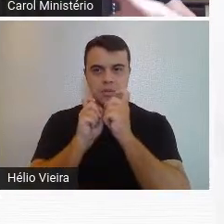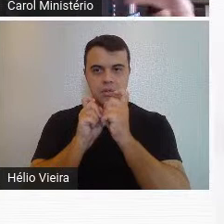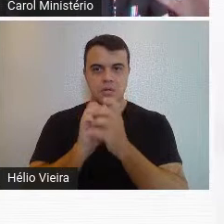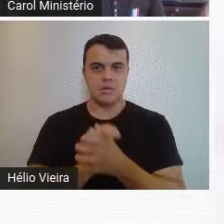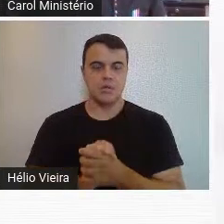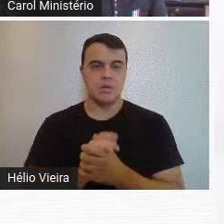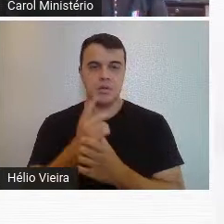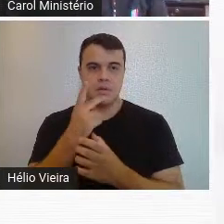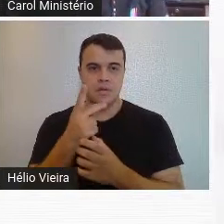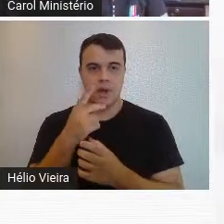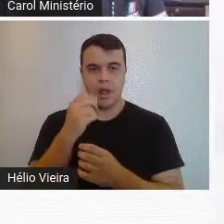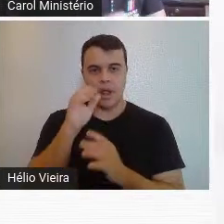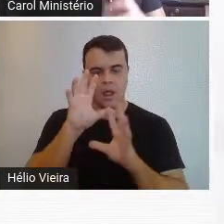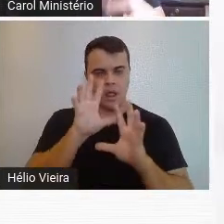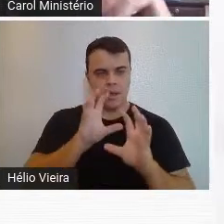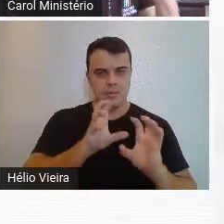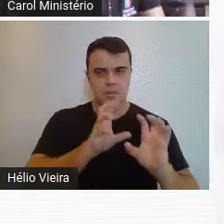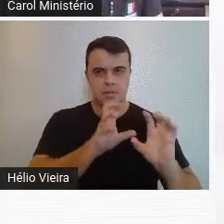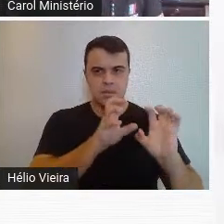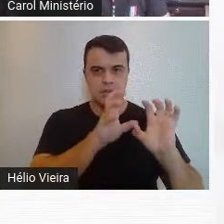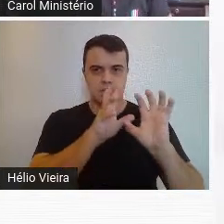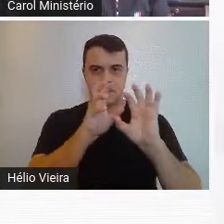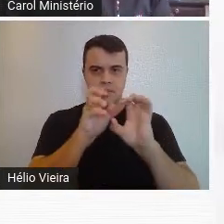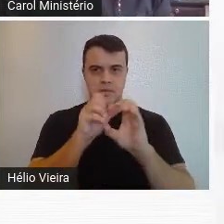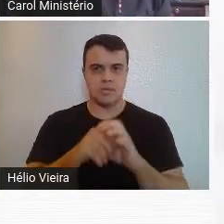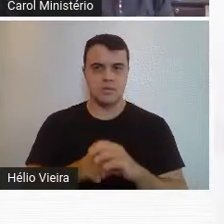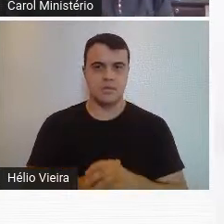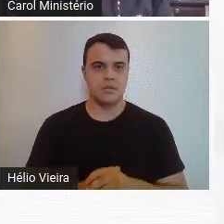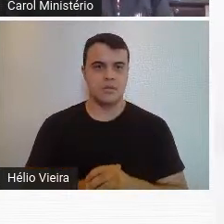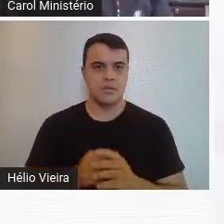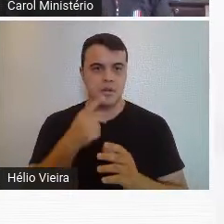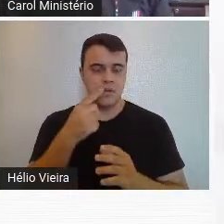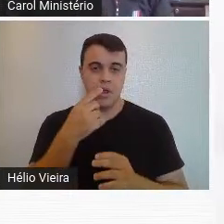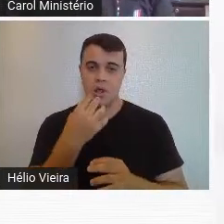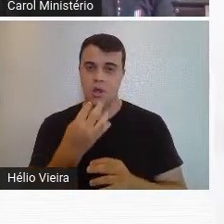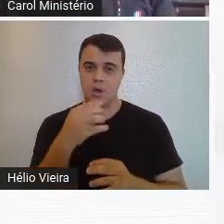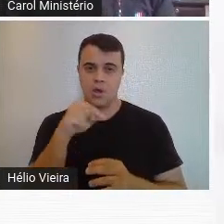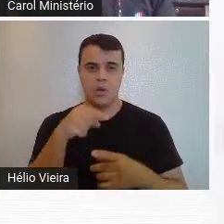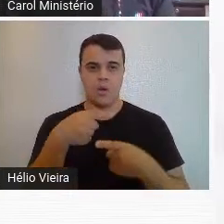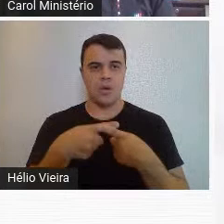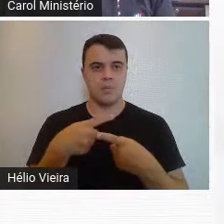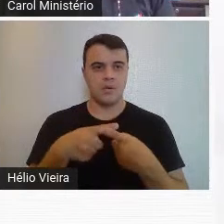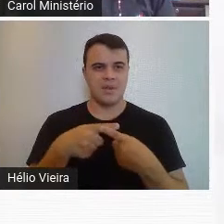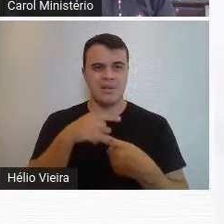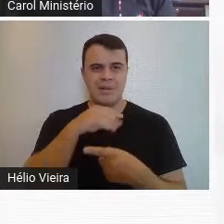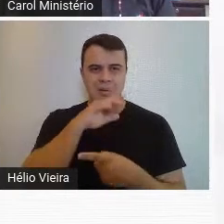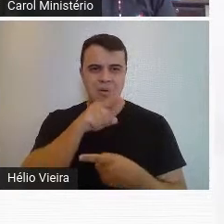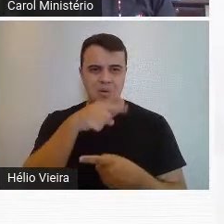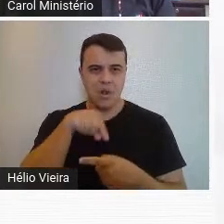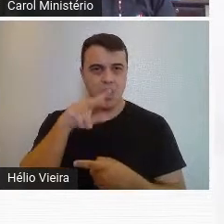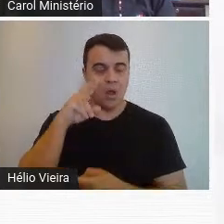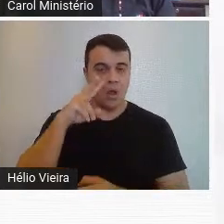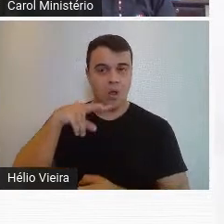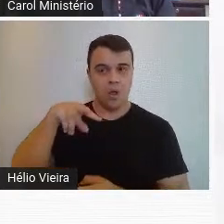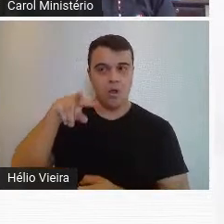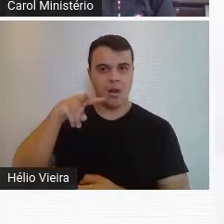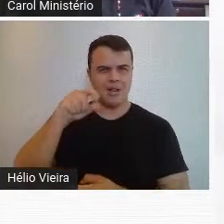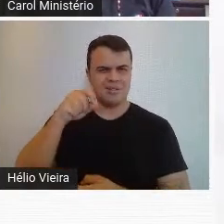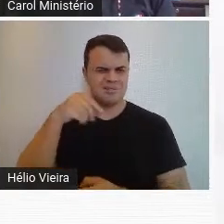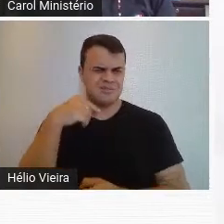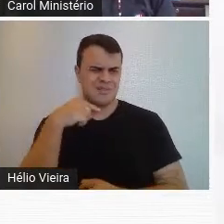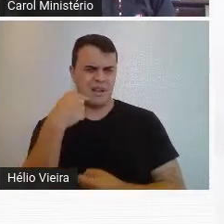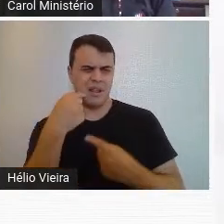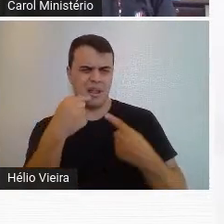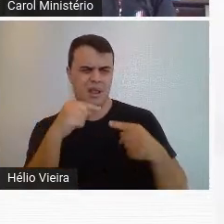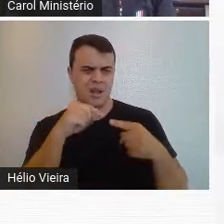as manchas. Então, na época, esse uso das cores incomodou muito os olhares mais conservadores em